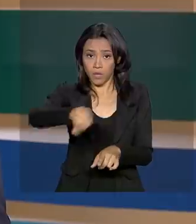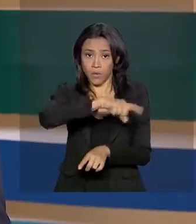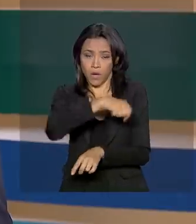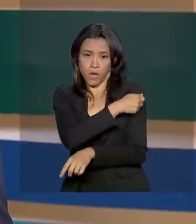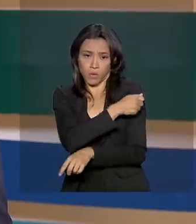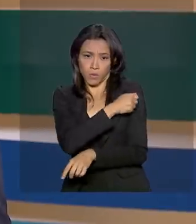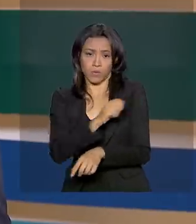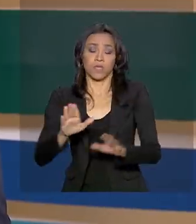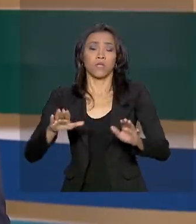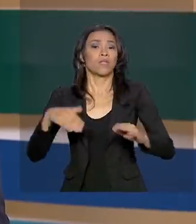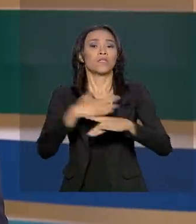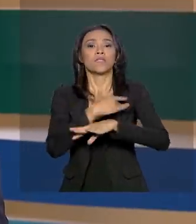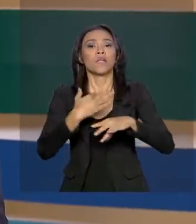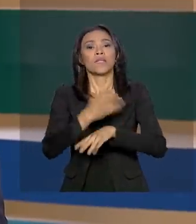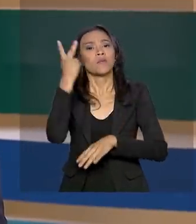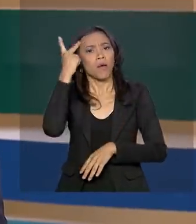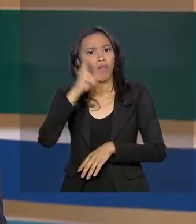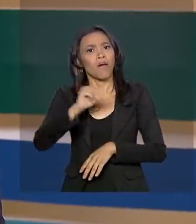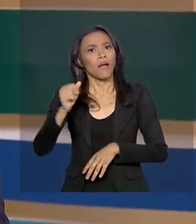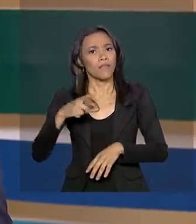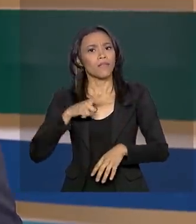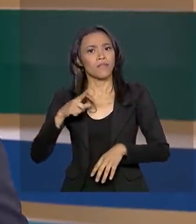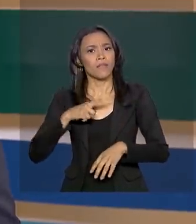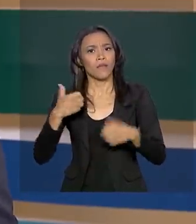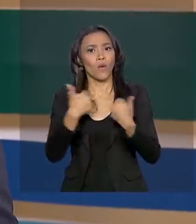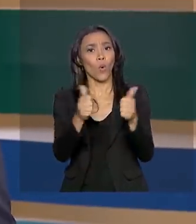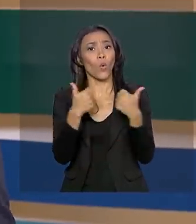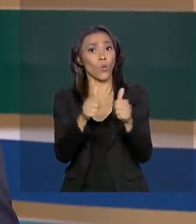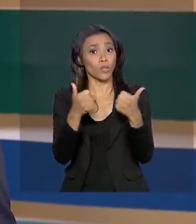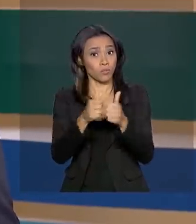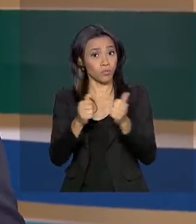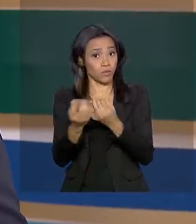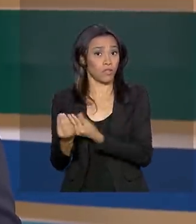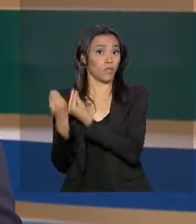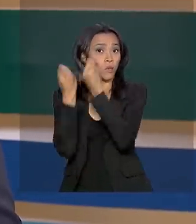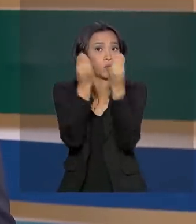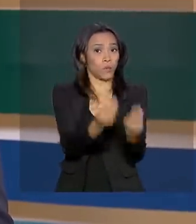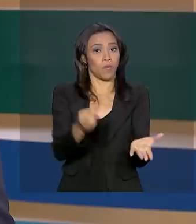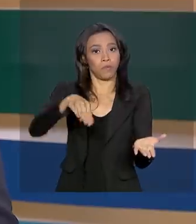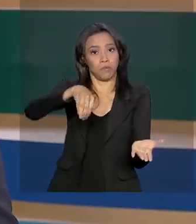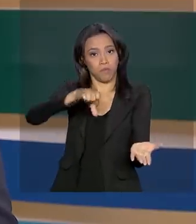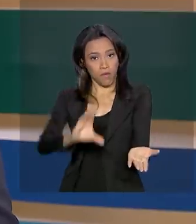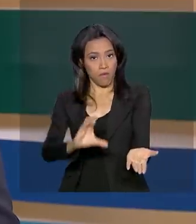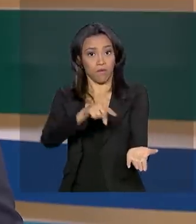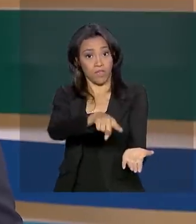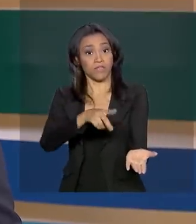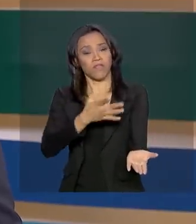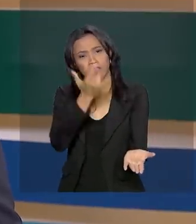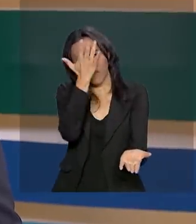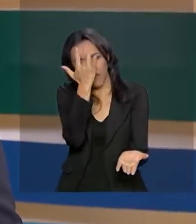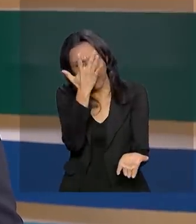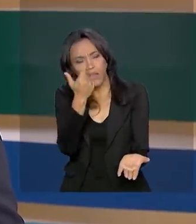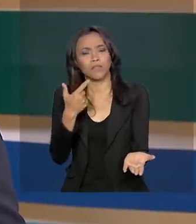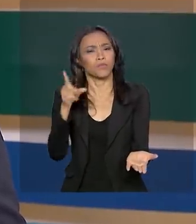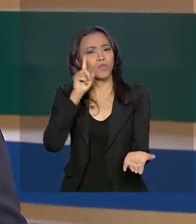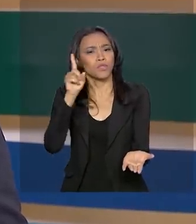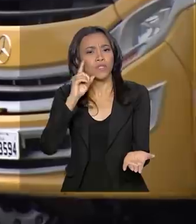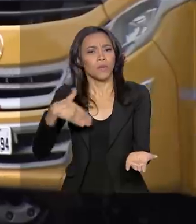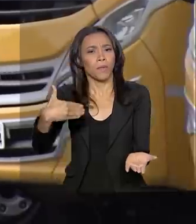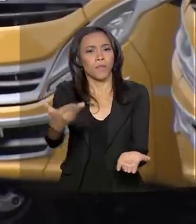paulistas vão receber ônibus escolares do programa Caminho da Escola. O transporte vai facilitar o dia a dia dos estudantes.